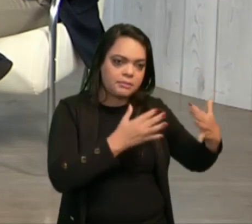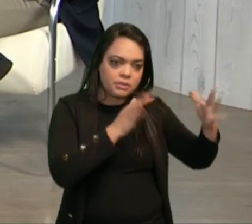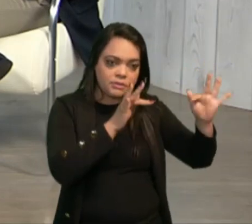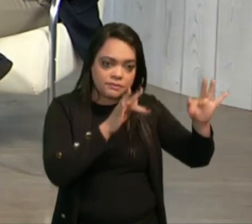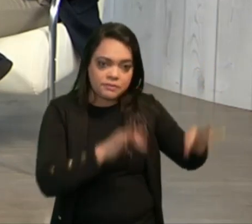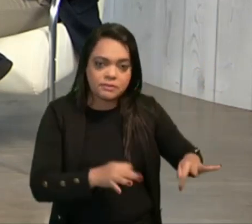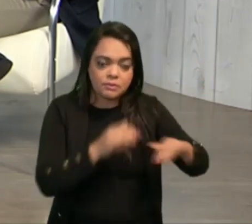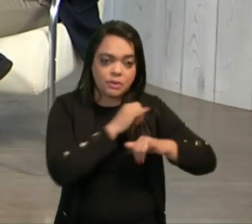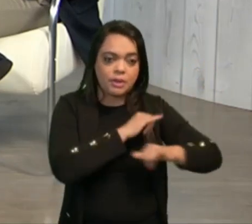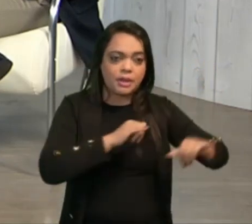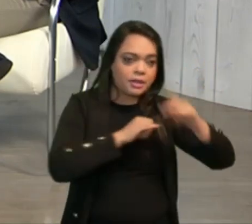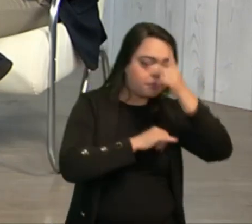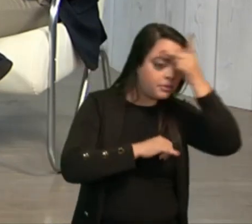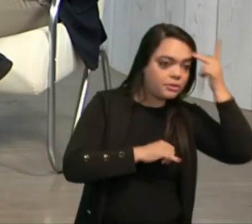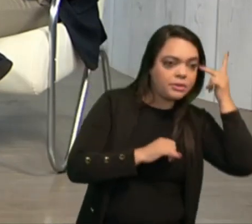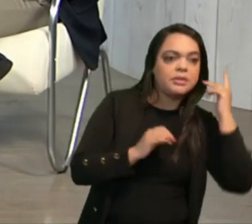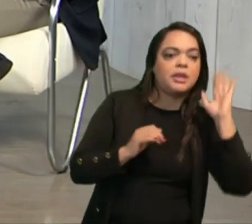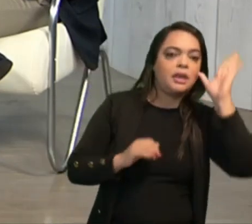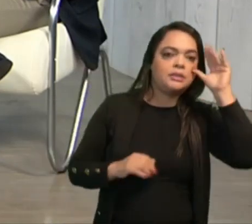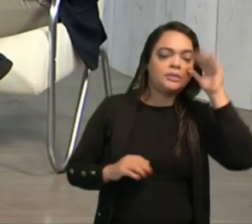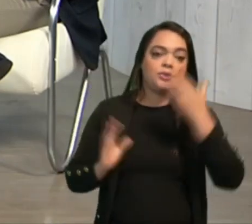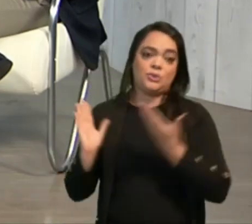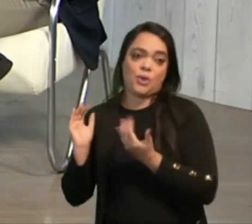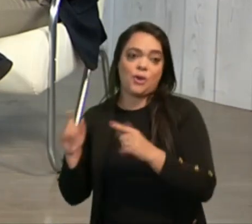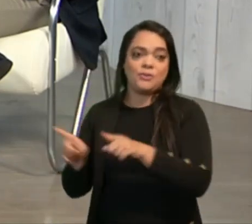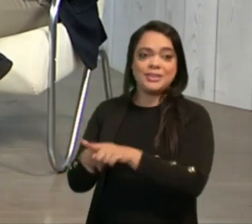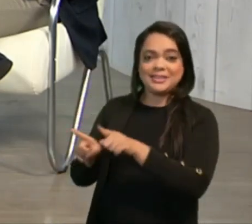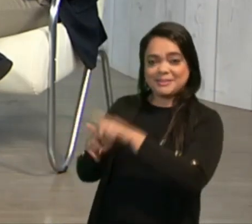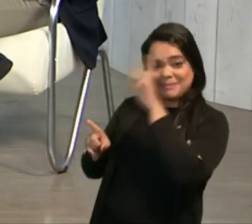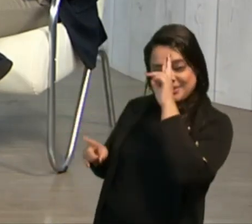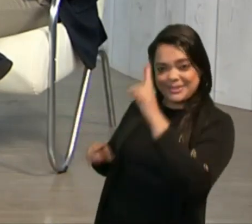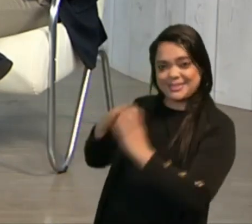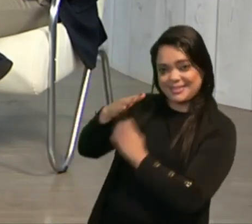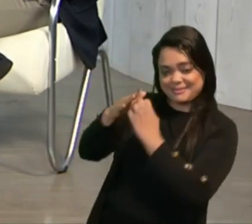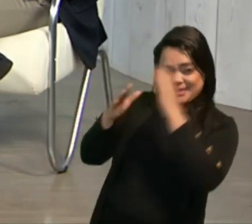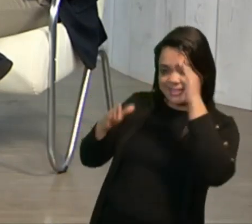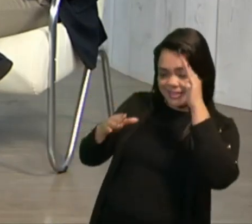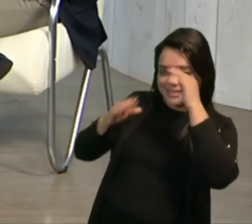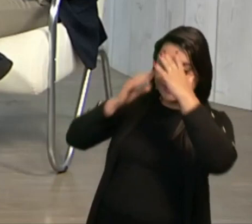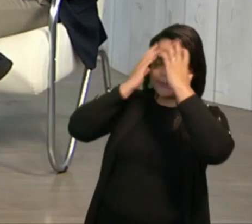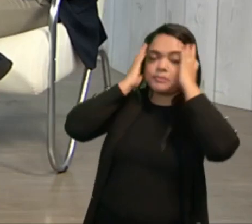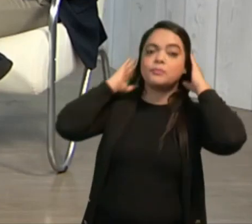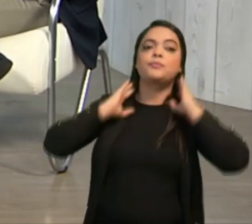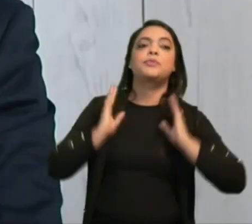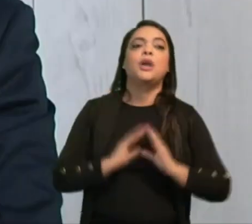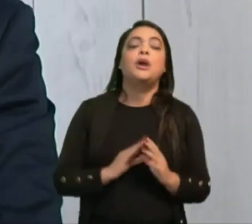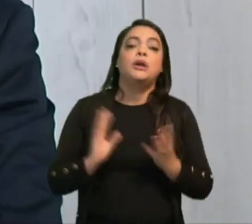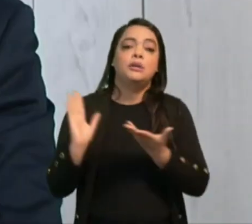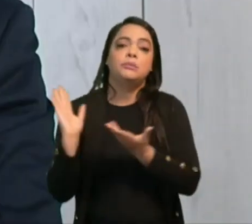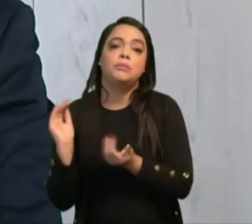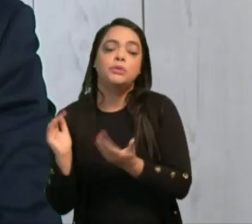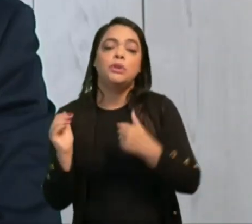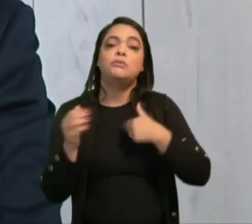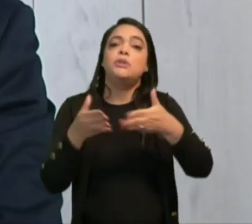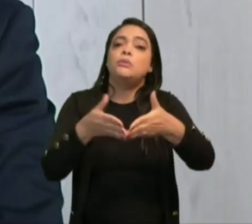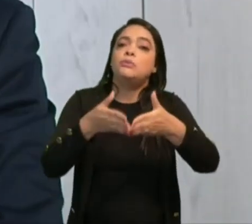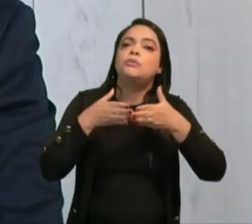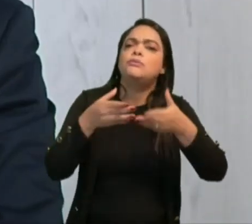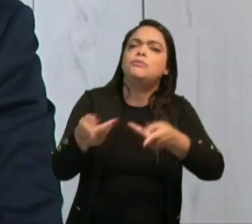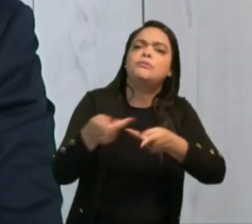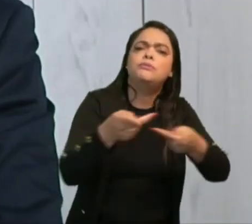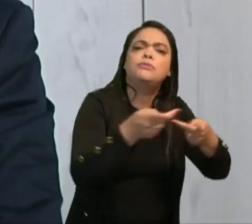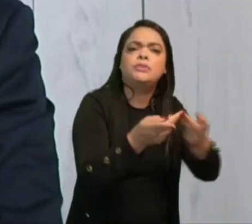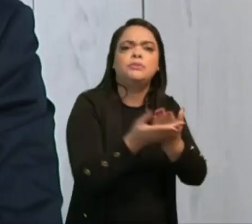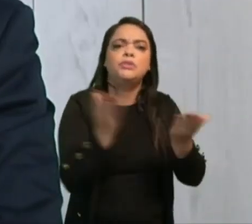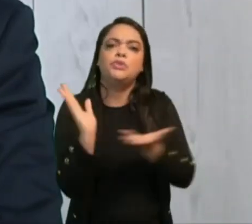Um recado para quem está nos assistindo, os jovens e também os empregadores que estão nos assistindo. Para o jovem, eu conclamo, aquele